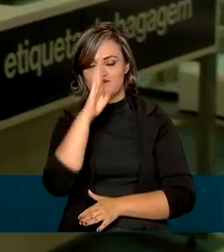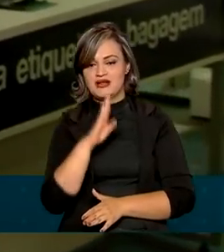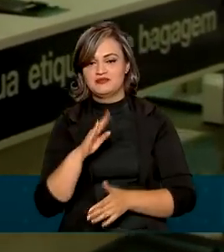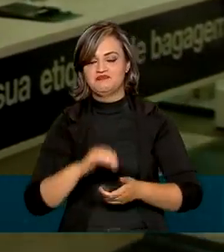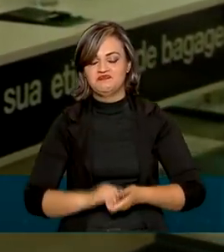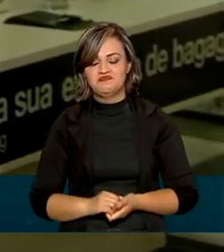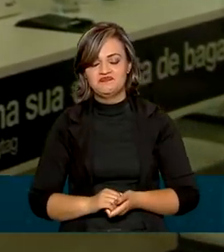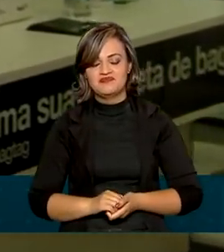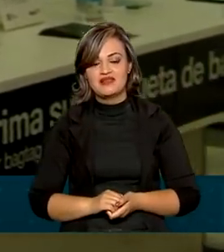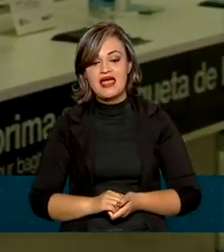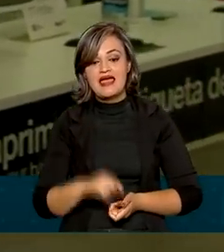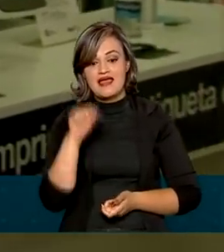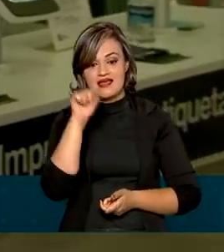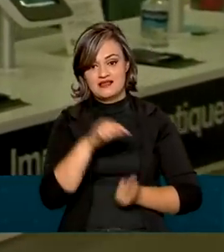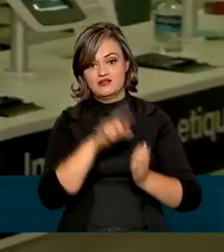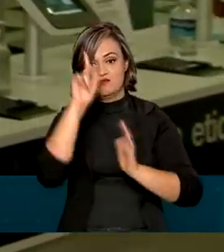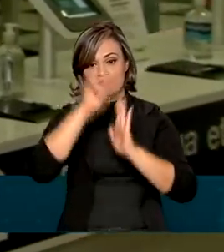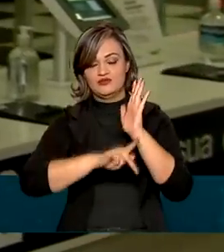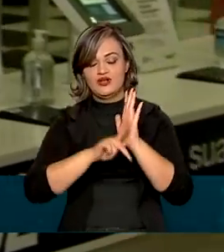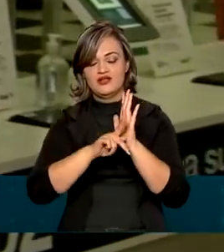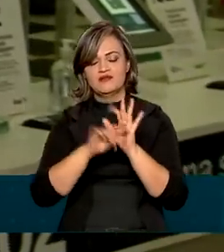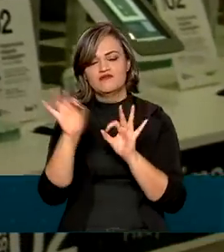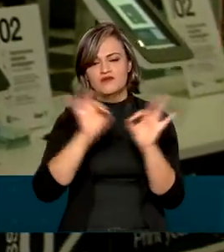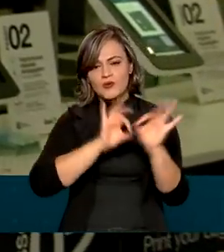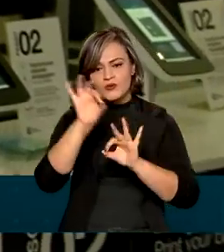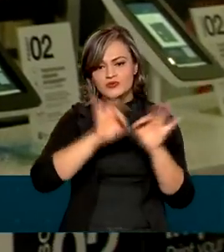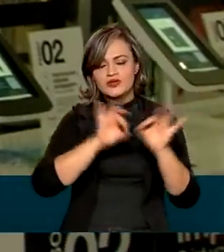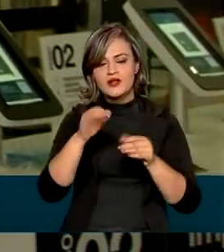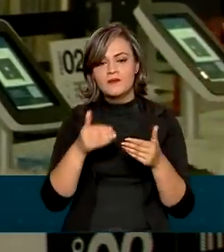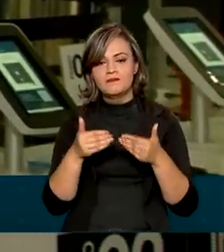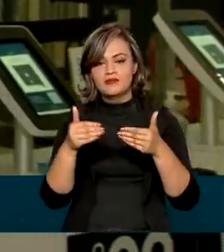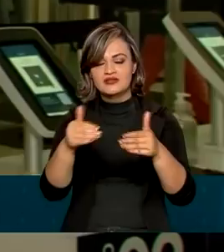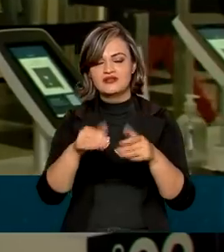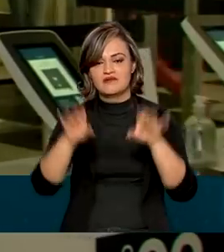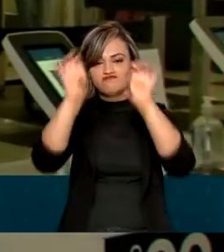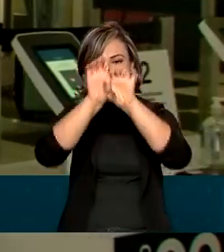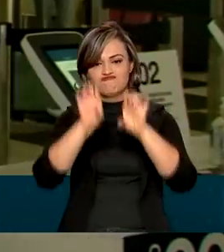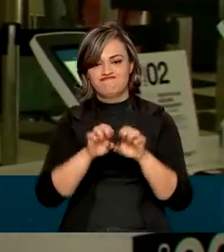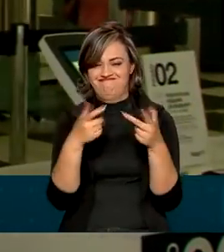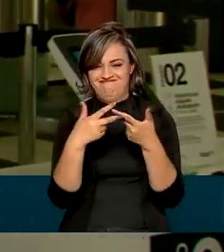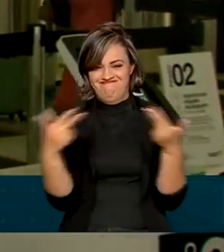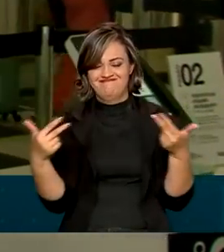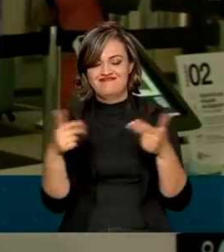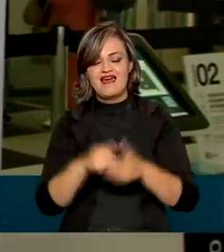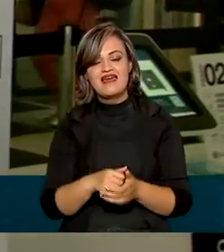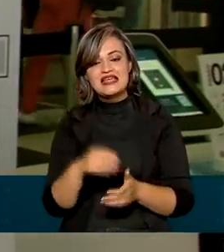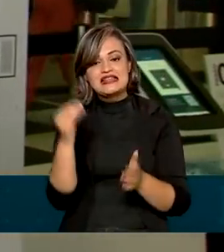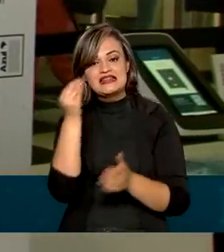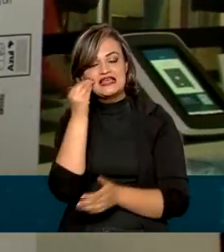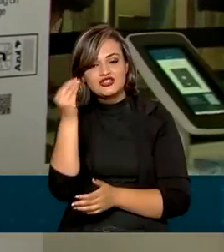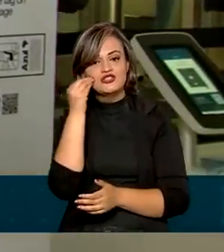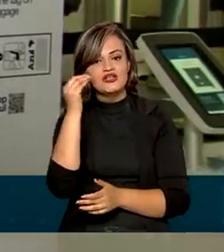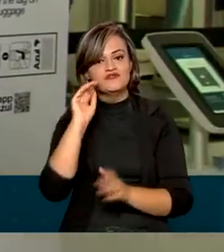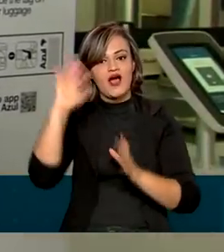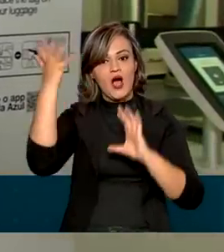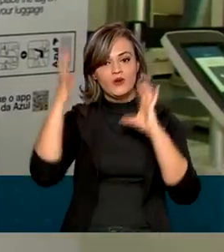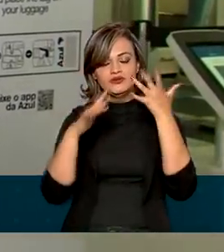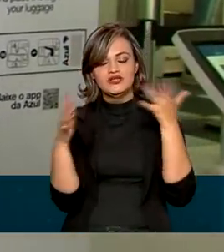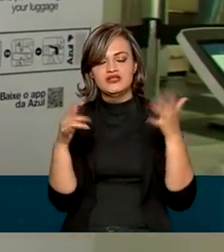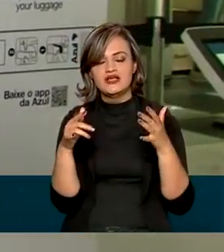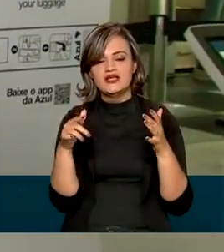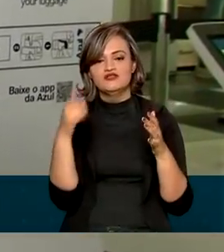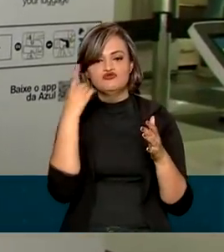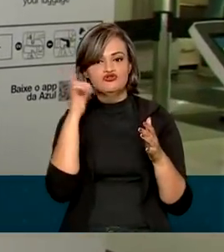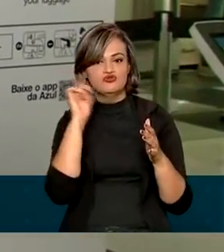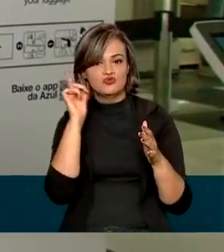ponta a ponta. Esse projeto foi idealizado pelo Ministério da Infraestrutura. Os testes vão acontecer ao longo